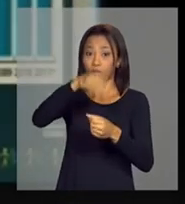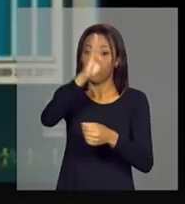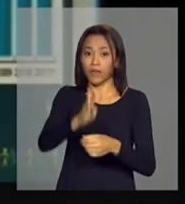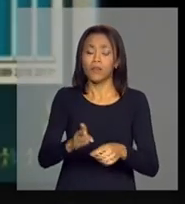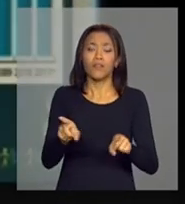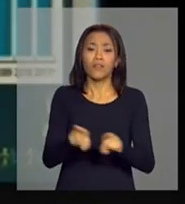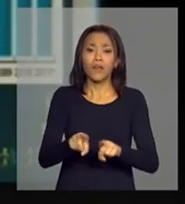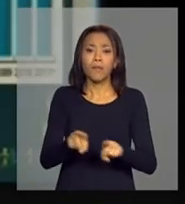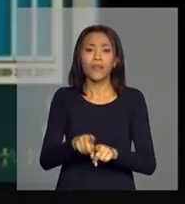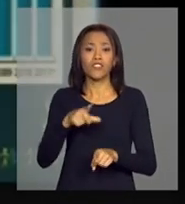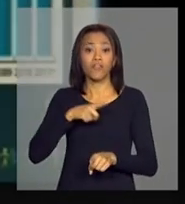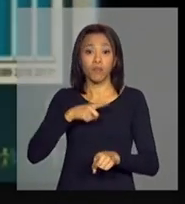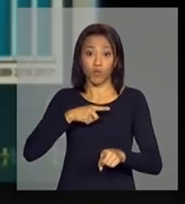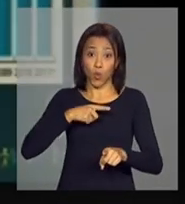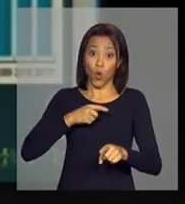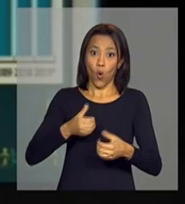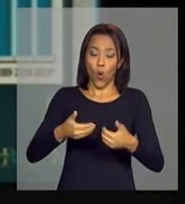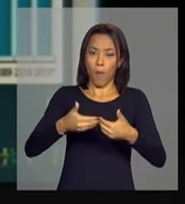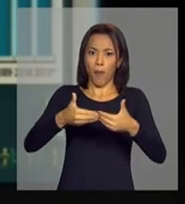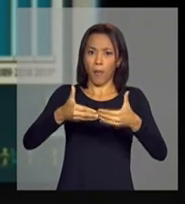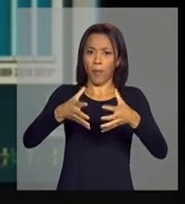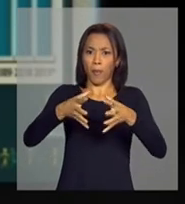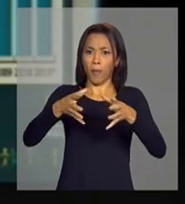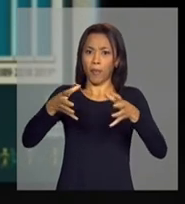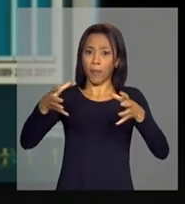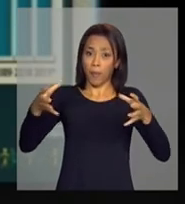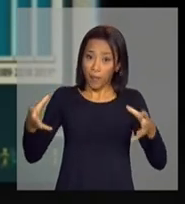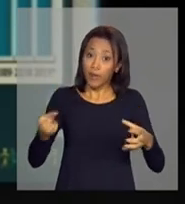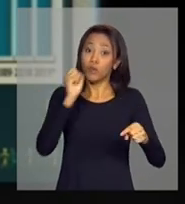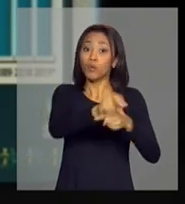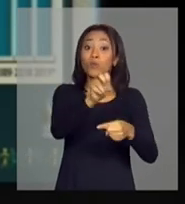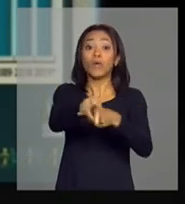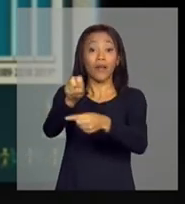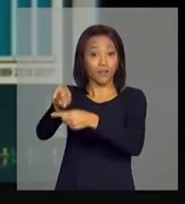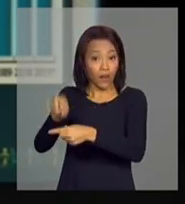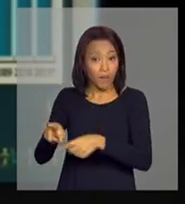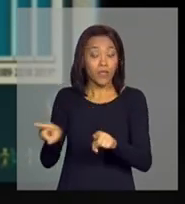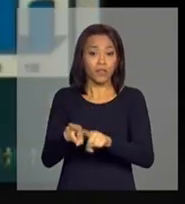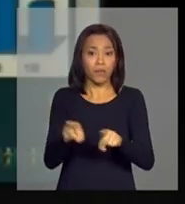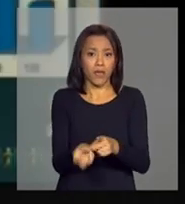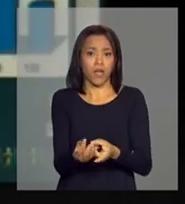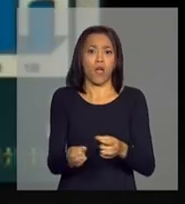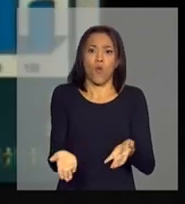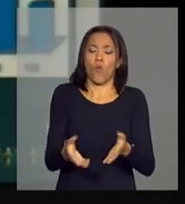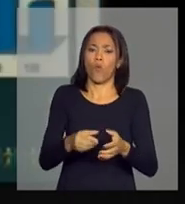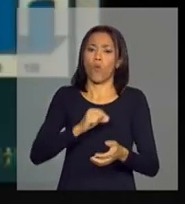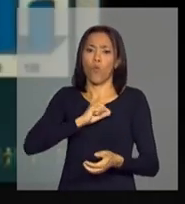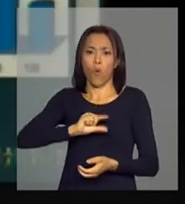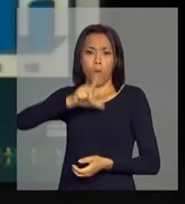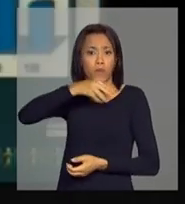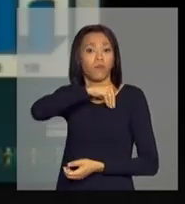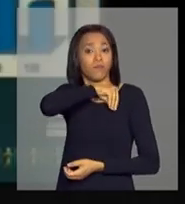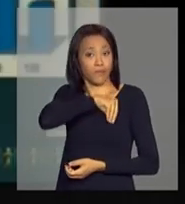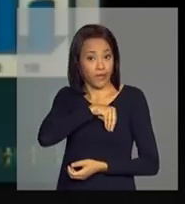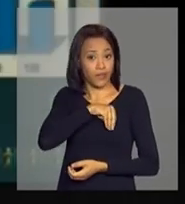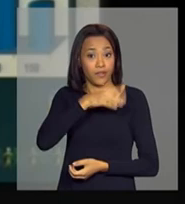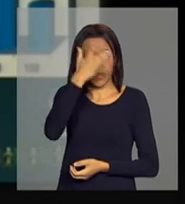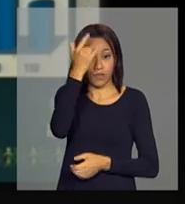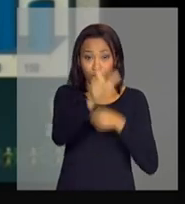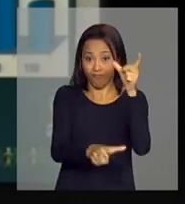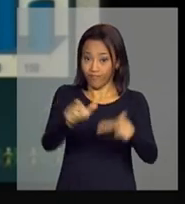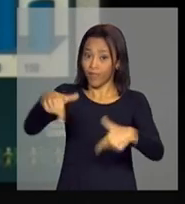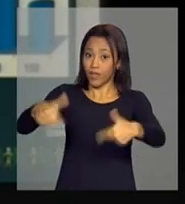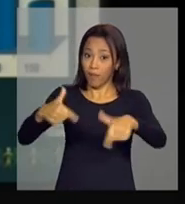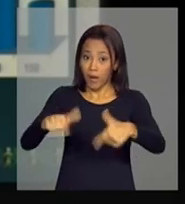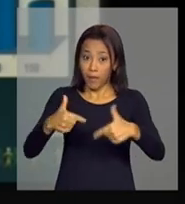nós tivemos o crescimento do emprego formal e o aumento da renda real dos trabalhadores nesse período, desconcentramos